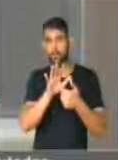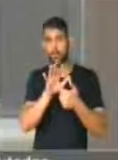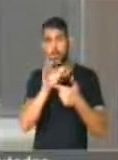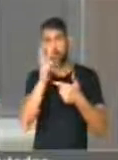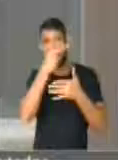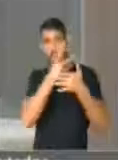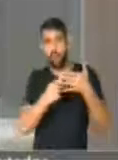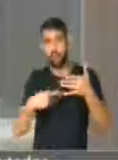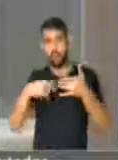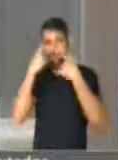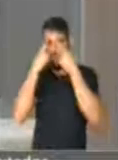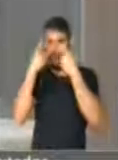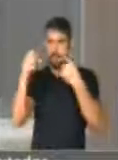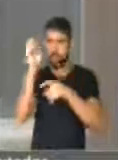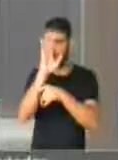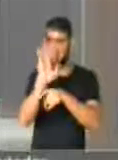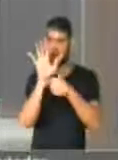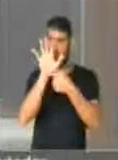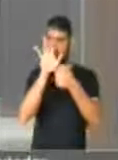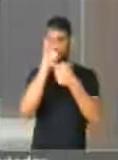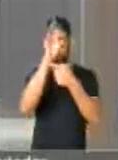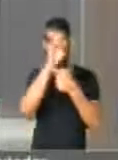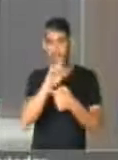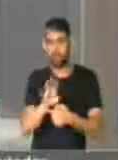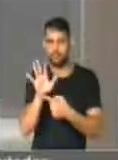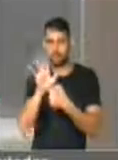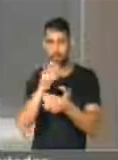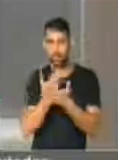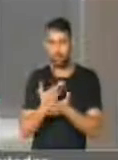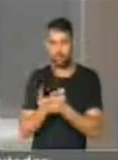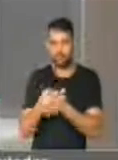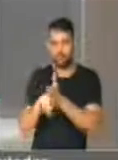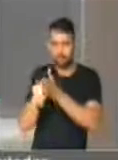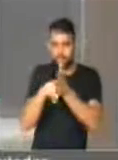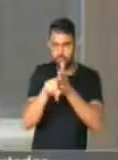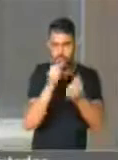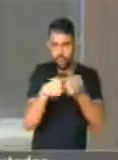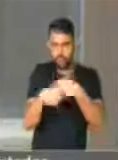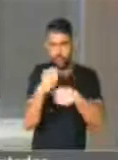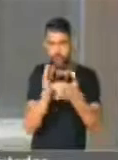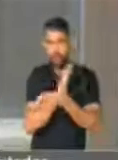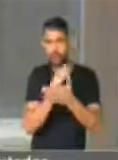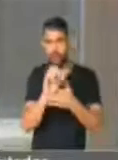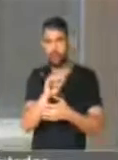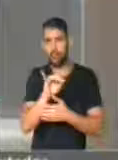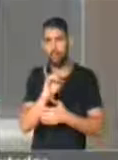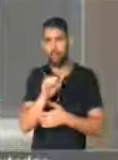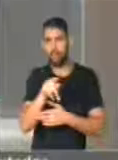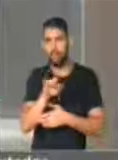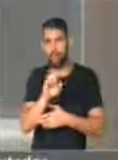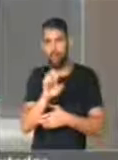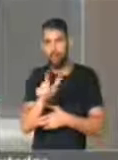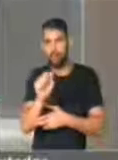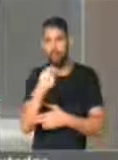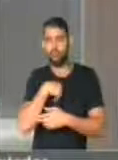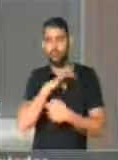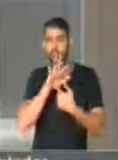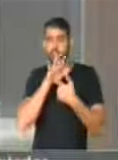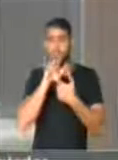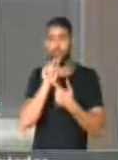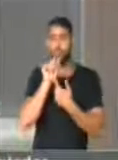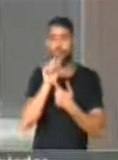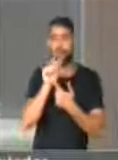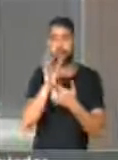Brasil, a partir de estudos do Instituto de Pesquisas Econômicas Aplicadas, traz